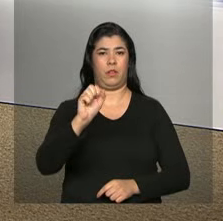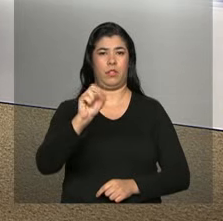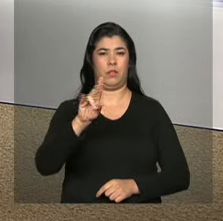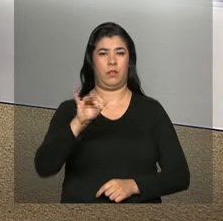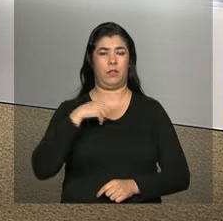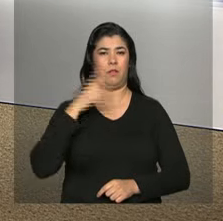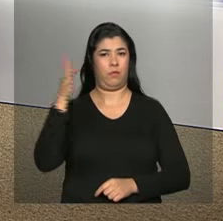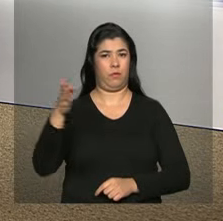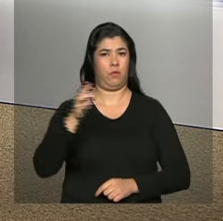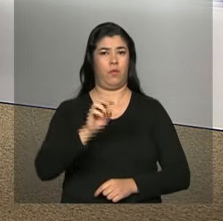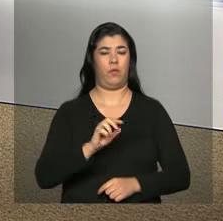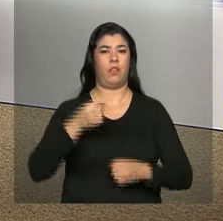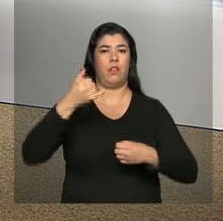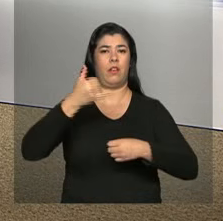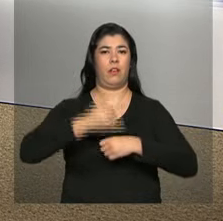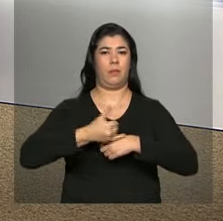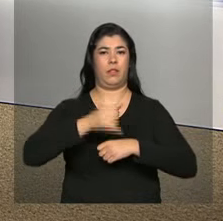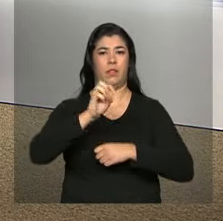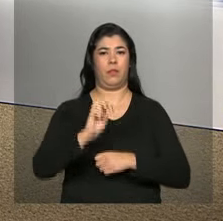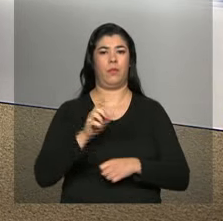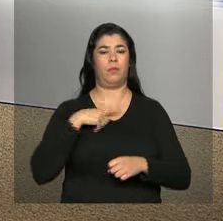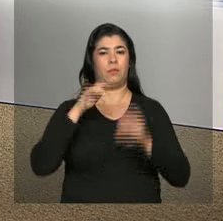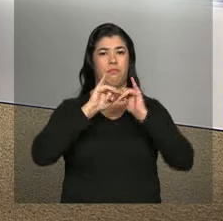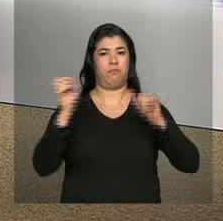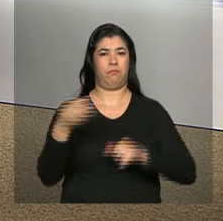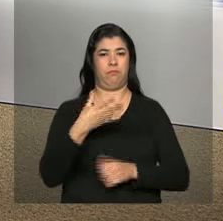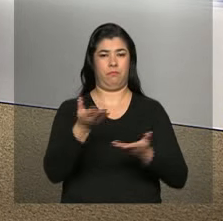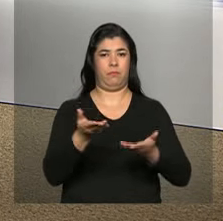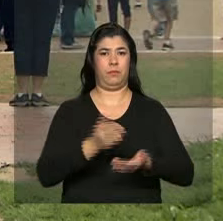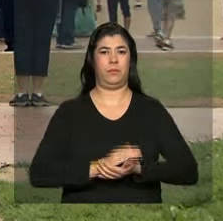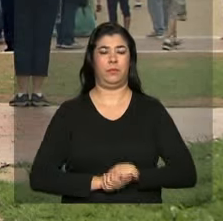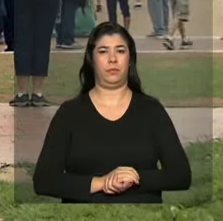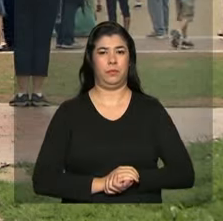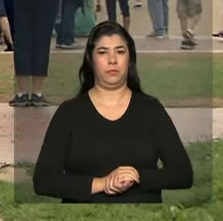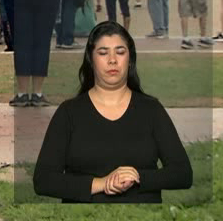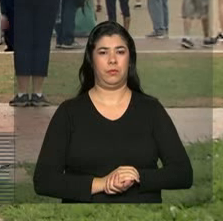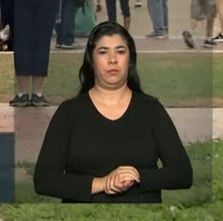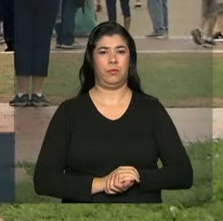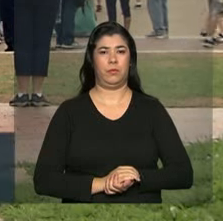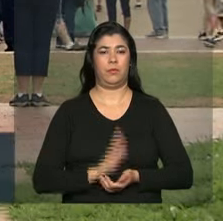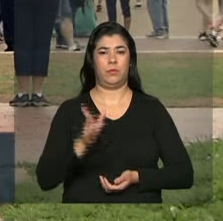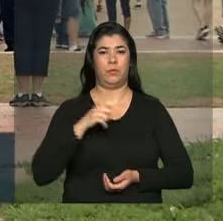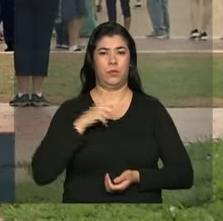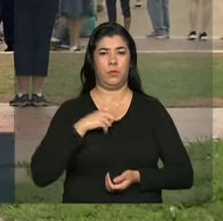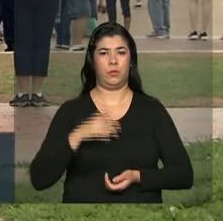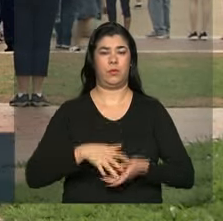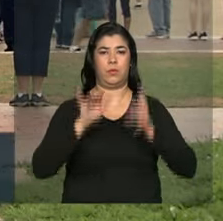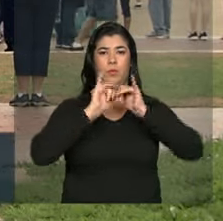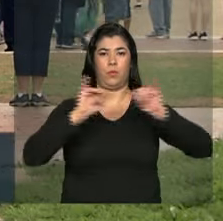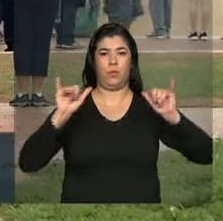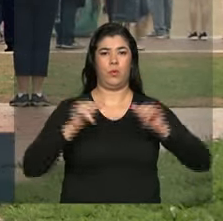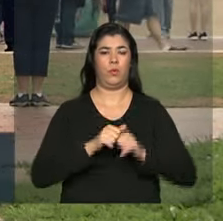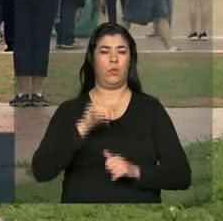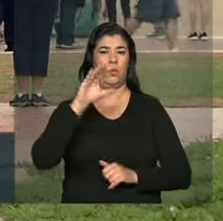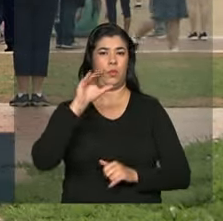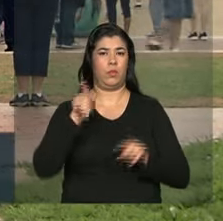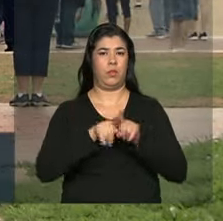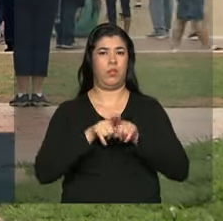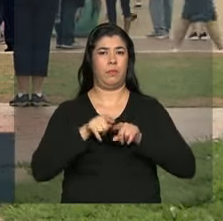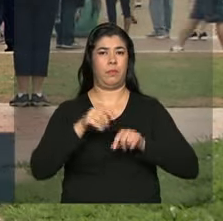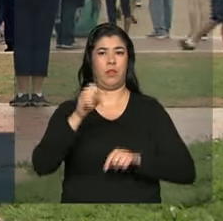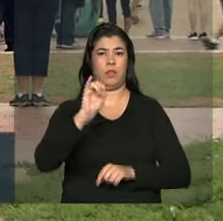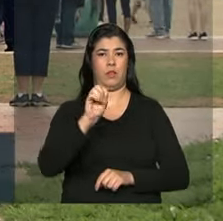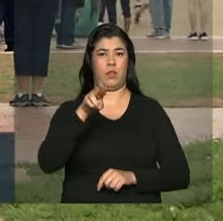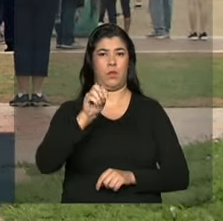Sálvia está em Washington e traz outras informações. Estão previstos anúncios em ciência e inovação, além de